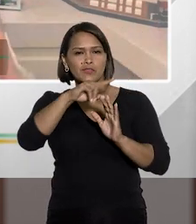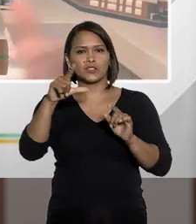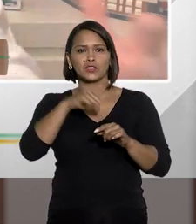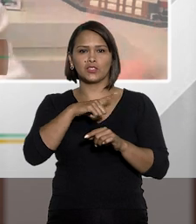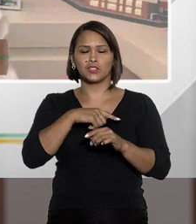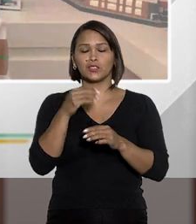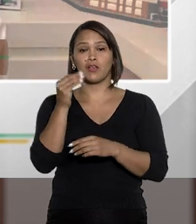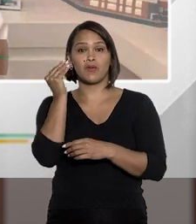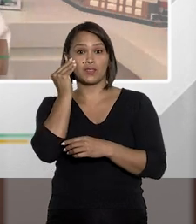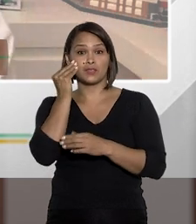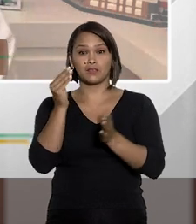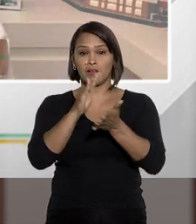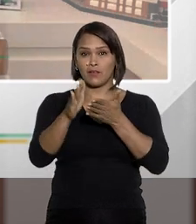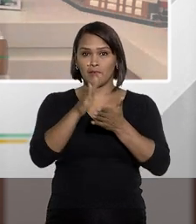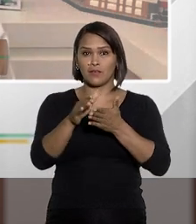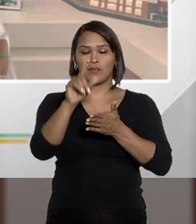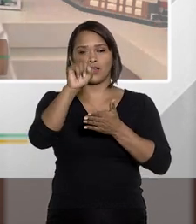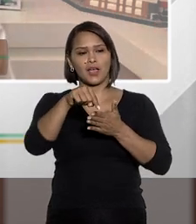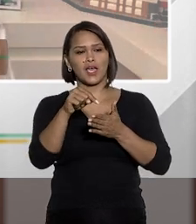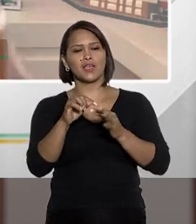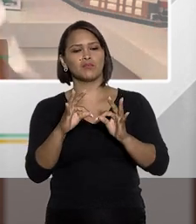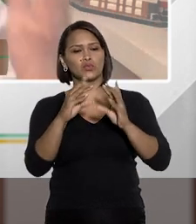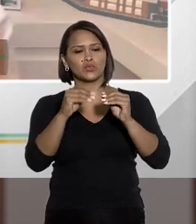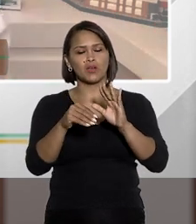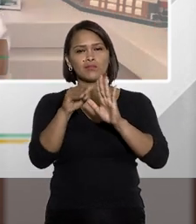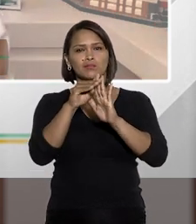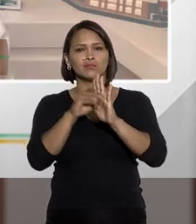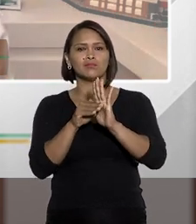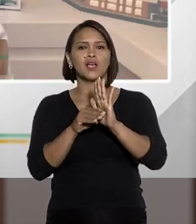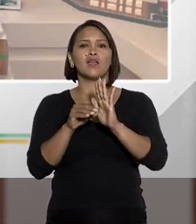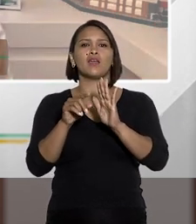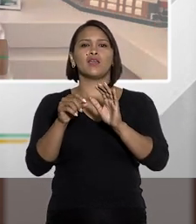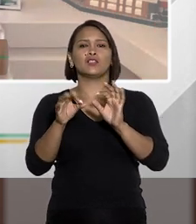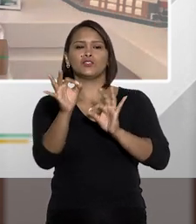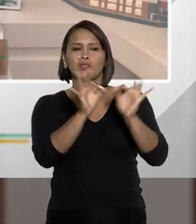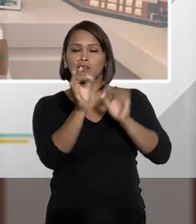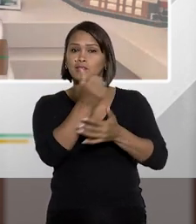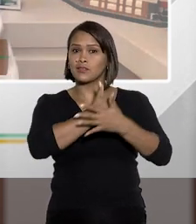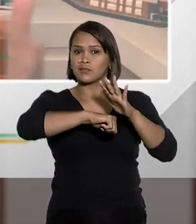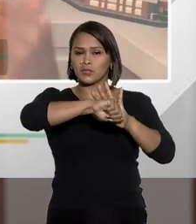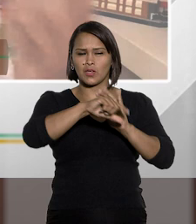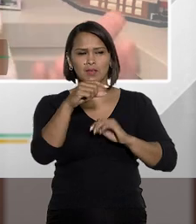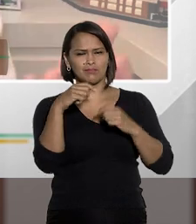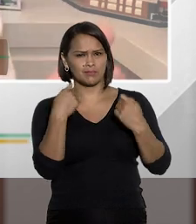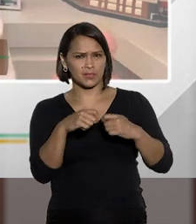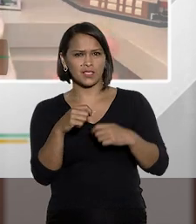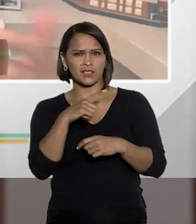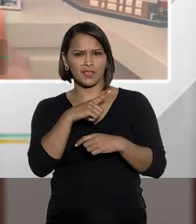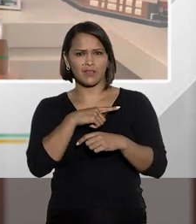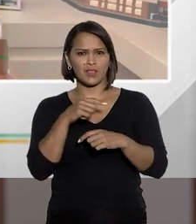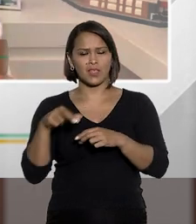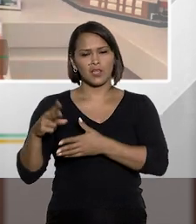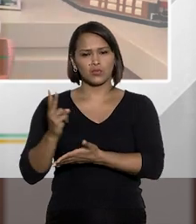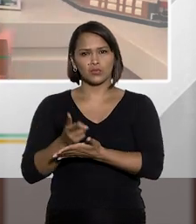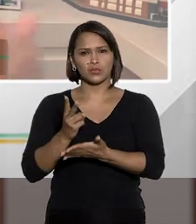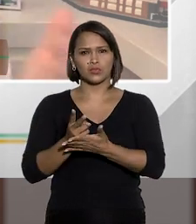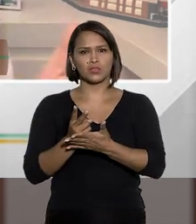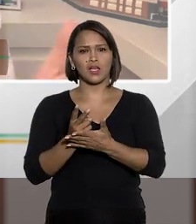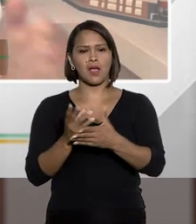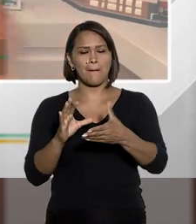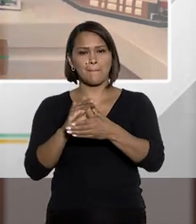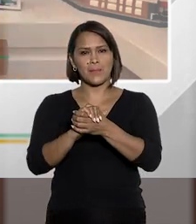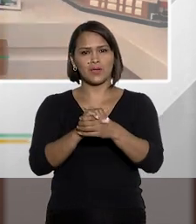risco ali, talvez uma tentativa de fuga por conta de milicianos. Quer dizer, havia realmente a necessidade dele